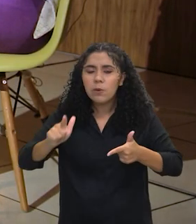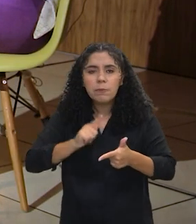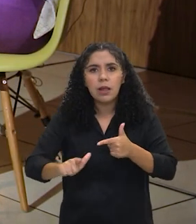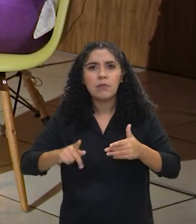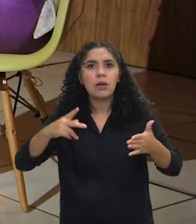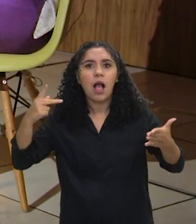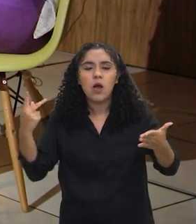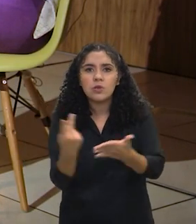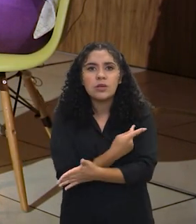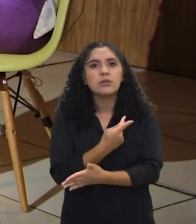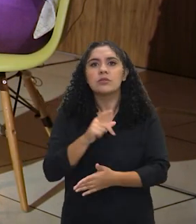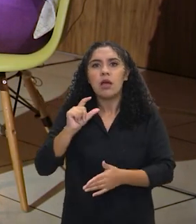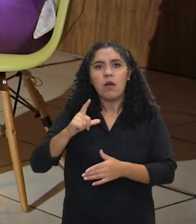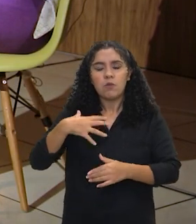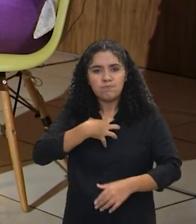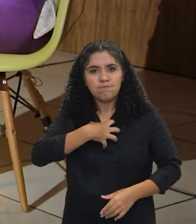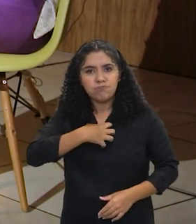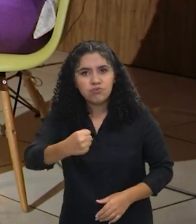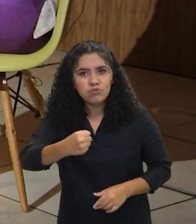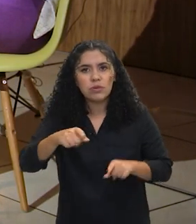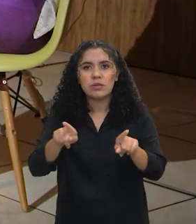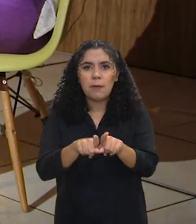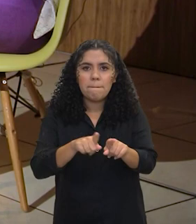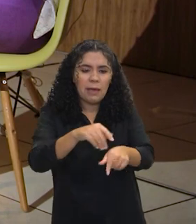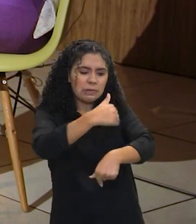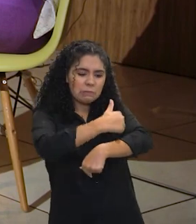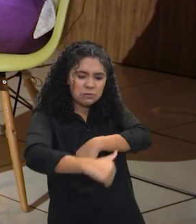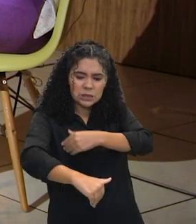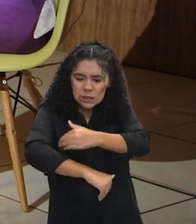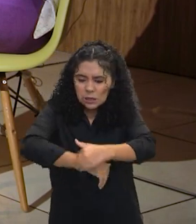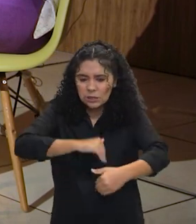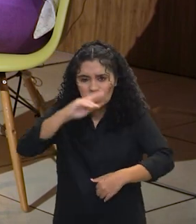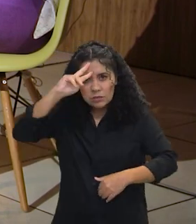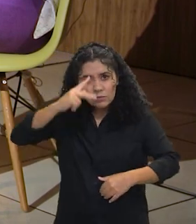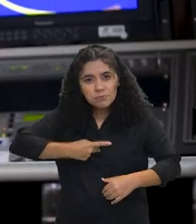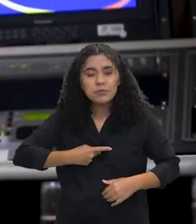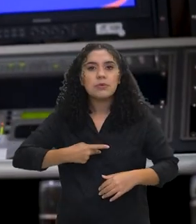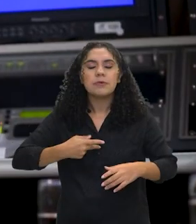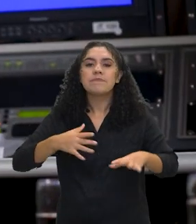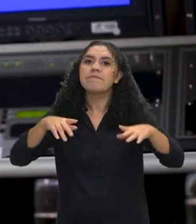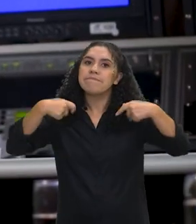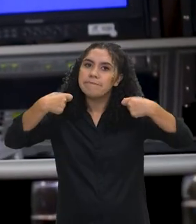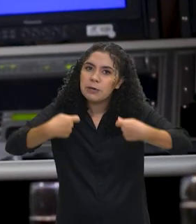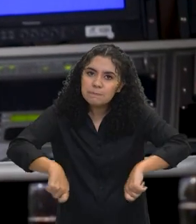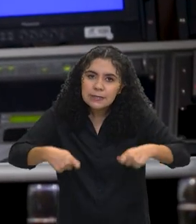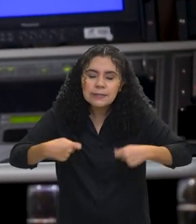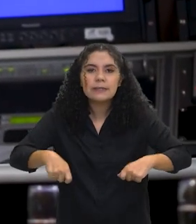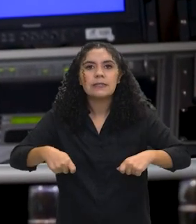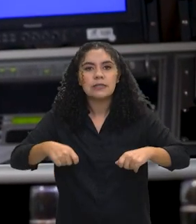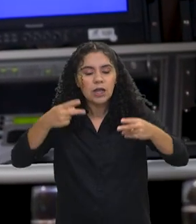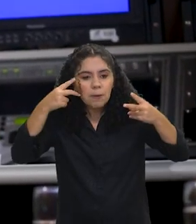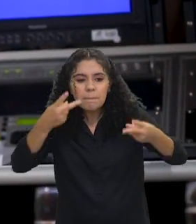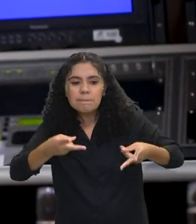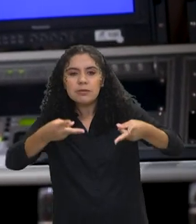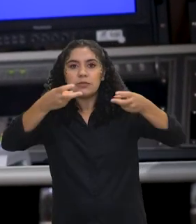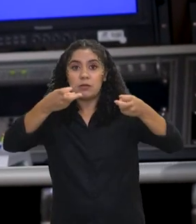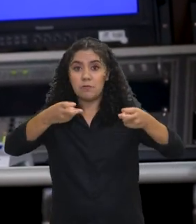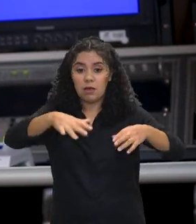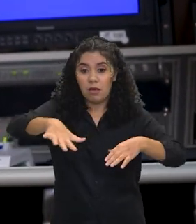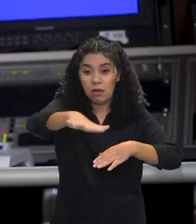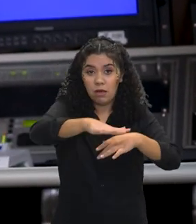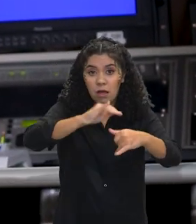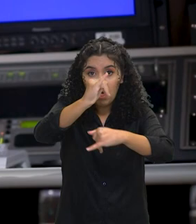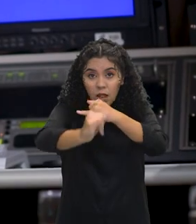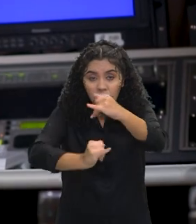tentativas de suicídio, casos de lesão de automutilação. Então, é preciso reconhecer que o ambiente online,